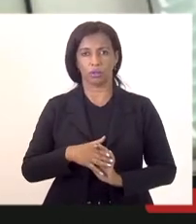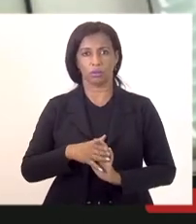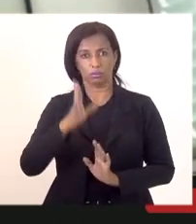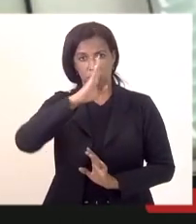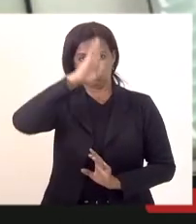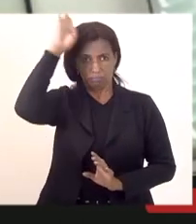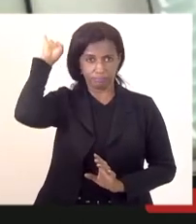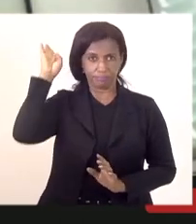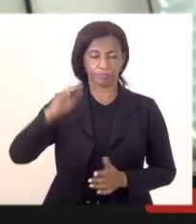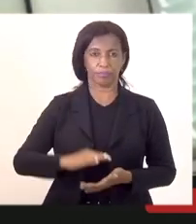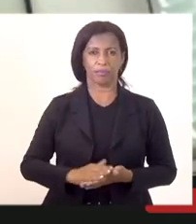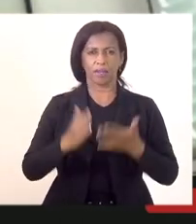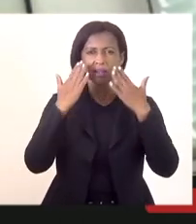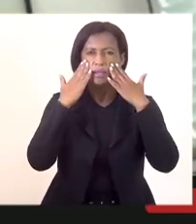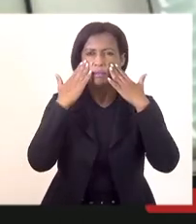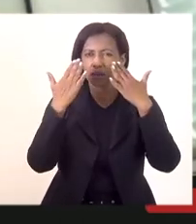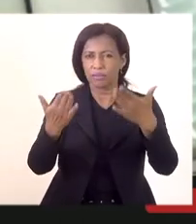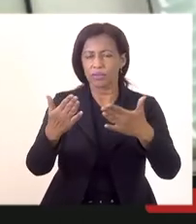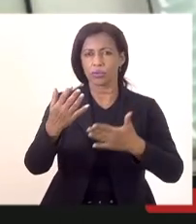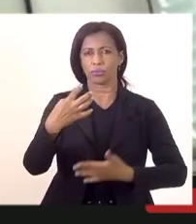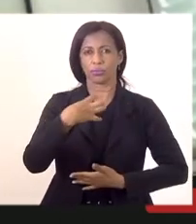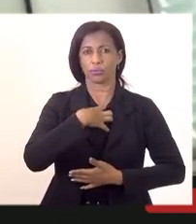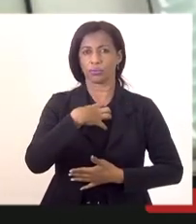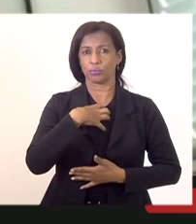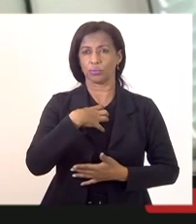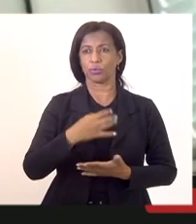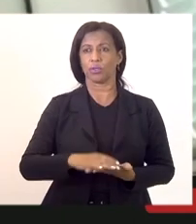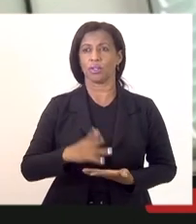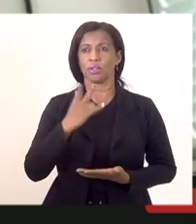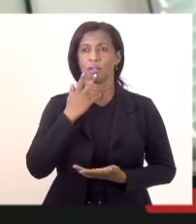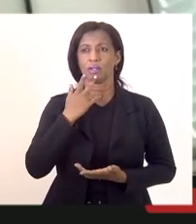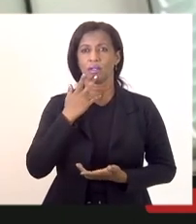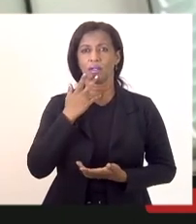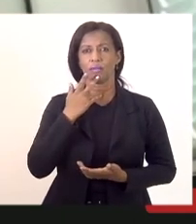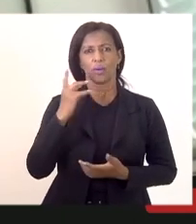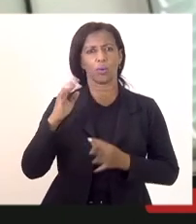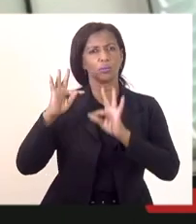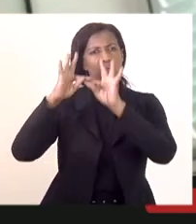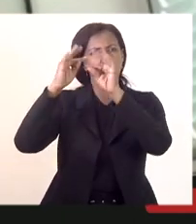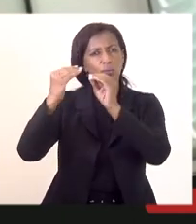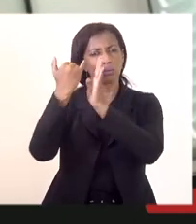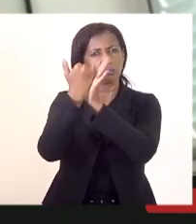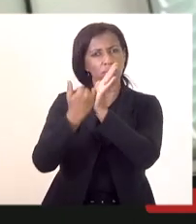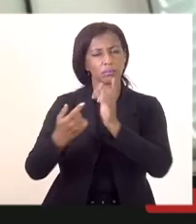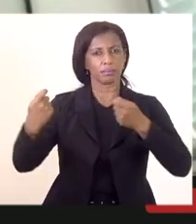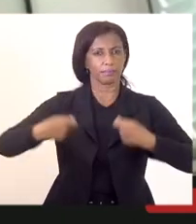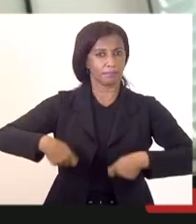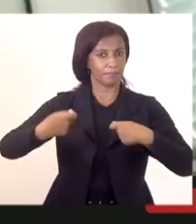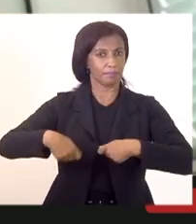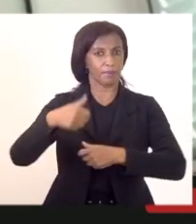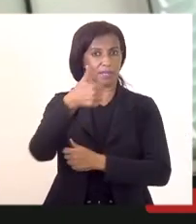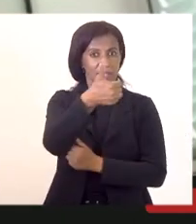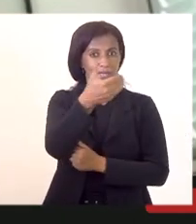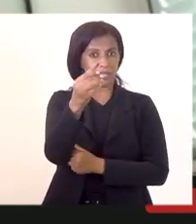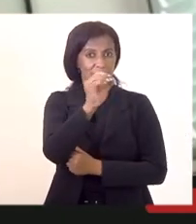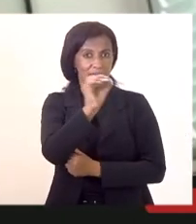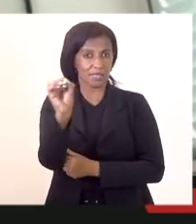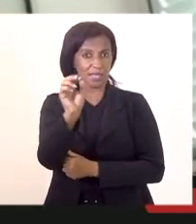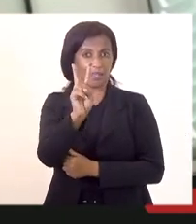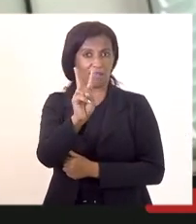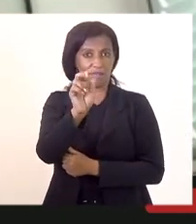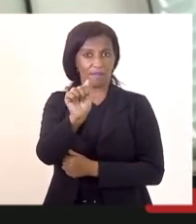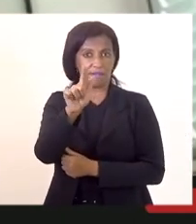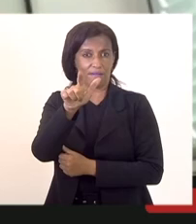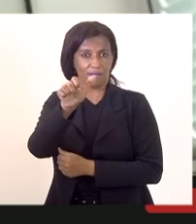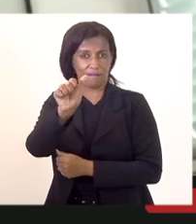se manifestou no sentido que determinou os procedimentos necessários para o provimento de 100 vagas na especialidade de condutor